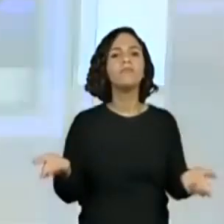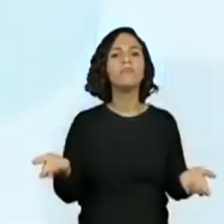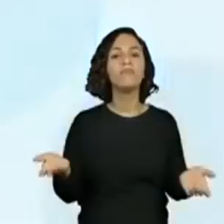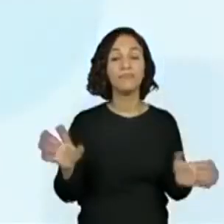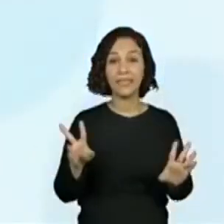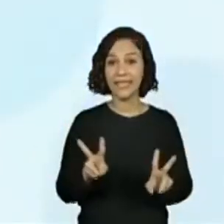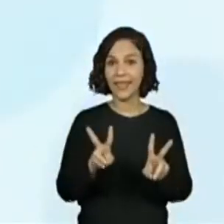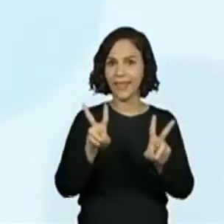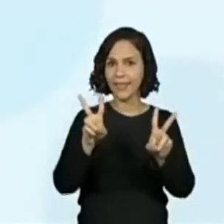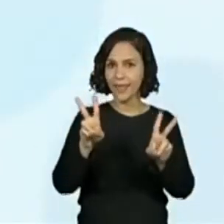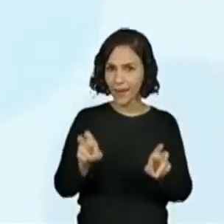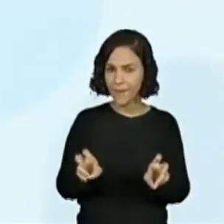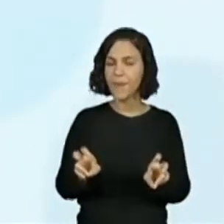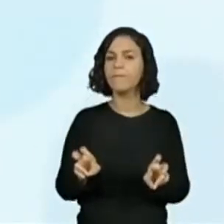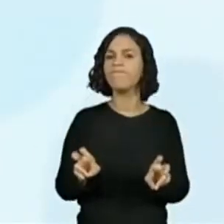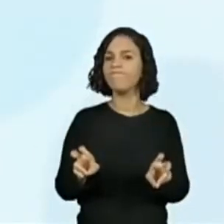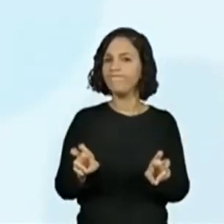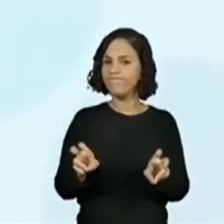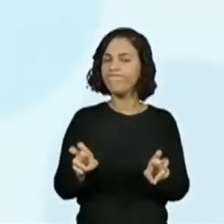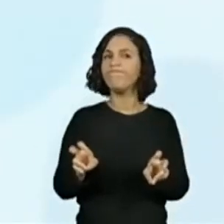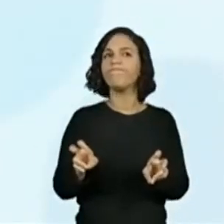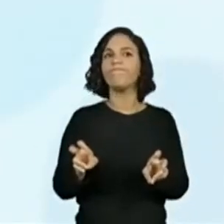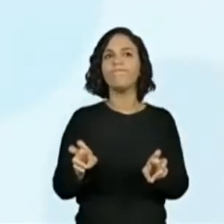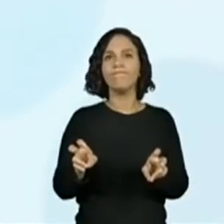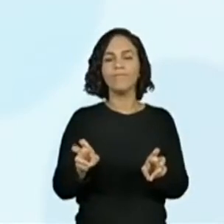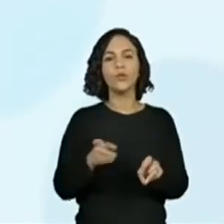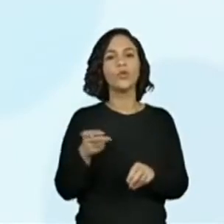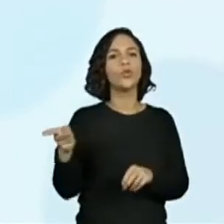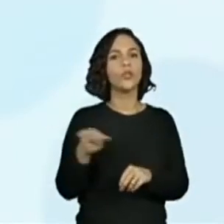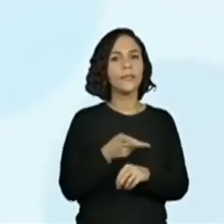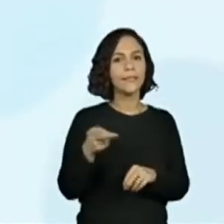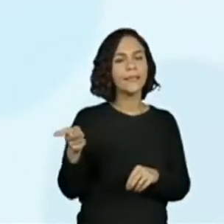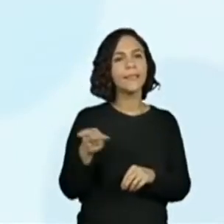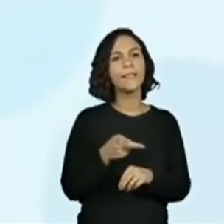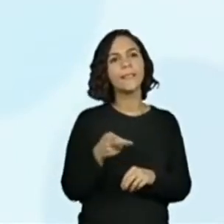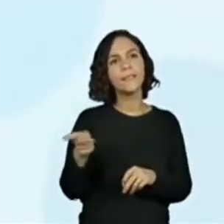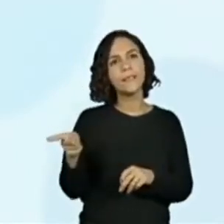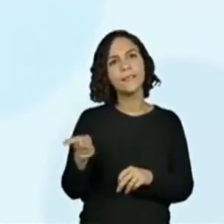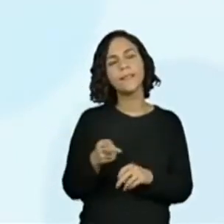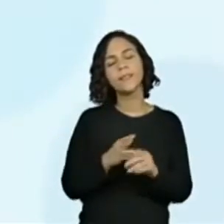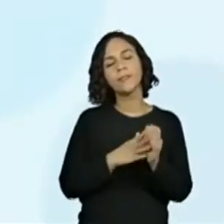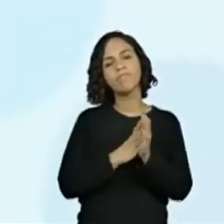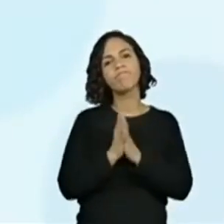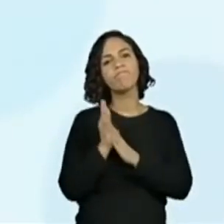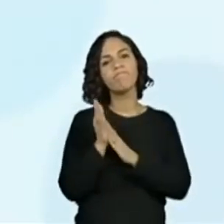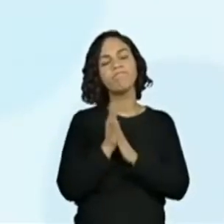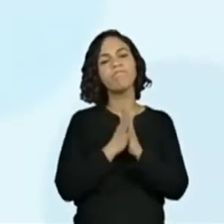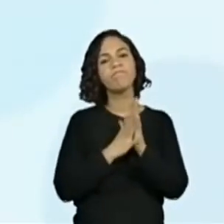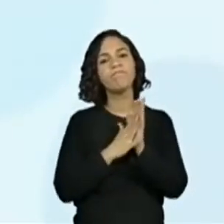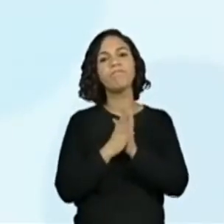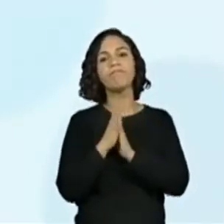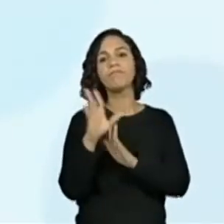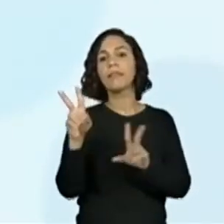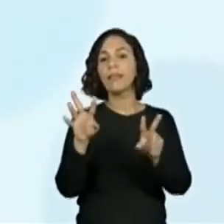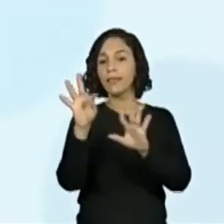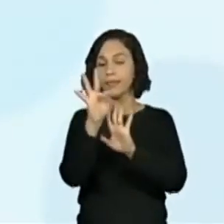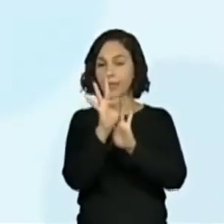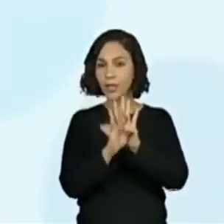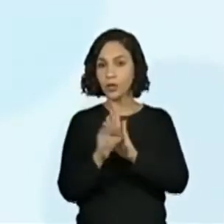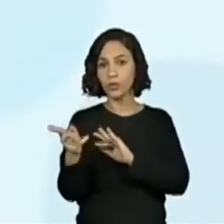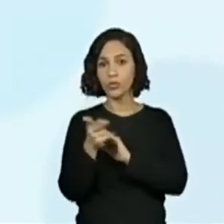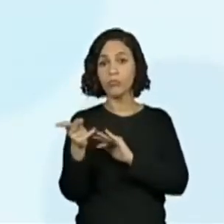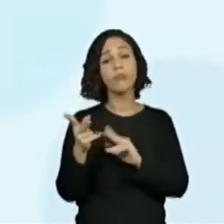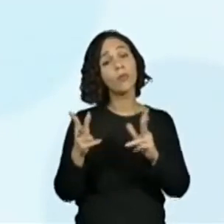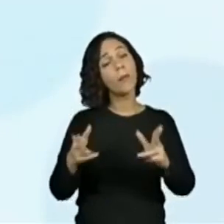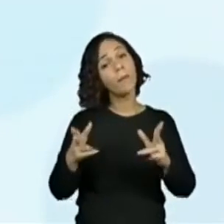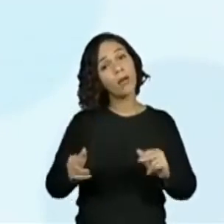O tema. O tema dos dois. Deixa eu pegar aqui a caneta. O tema dos dois textos. Foi o